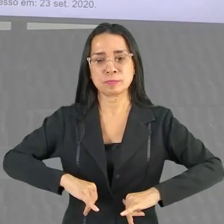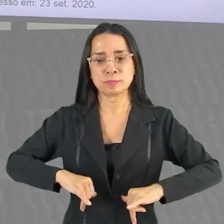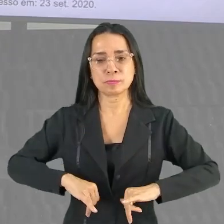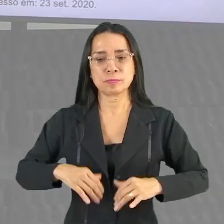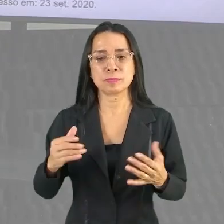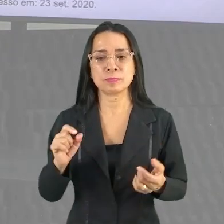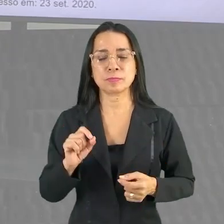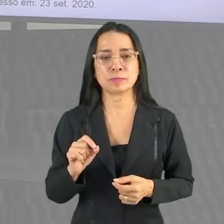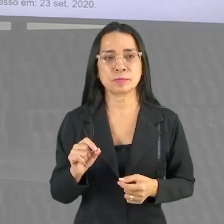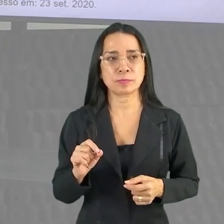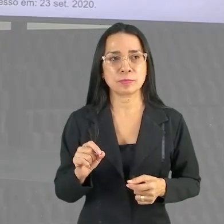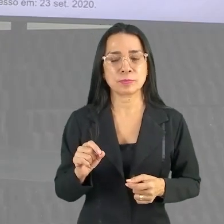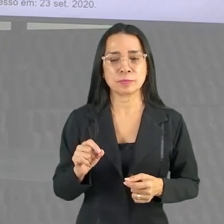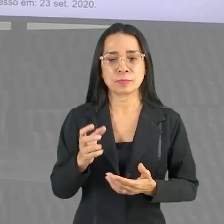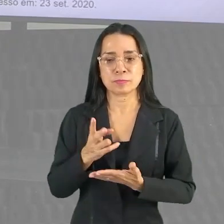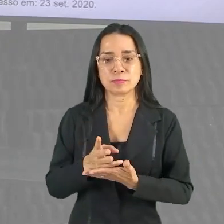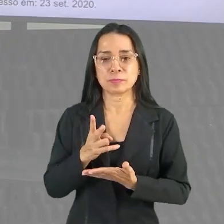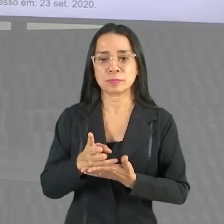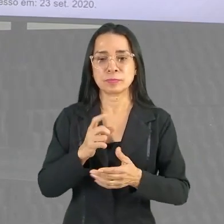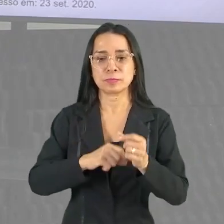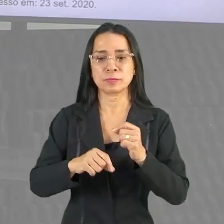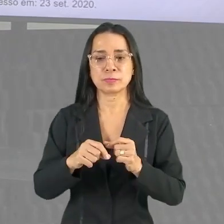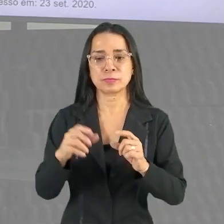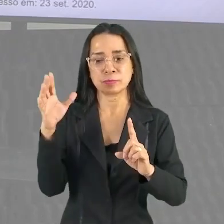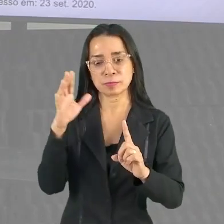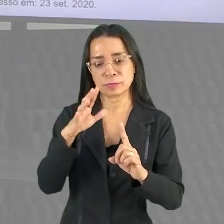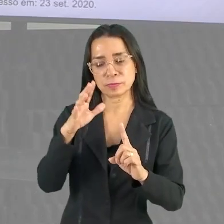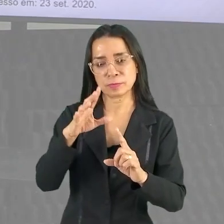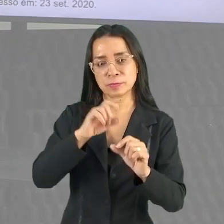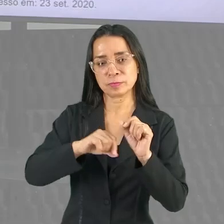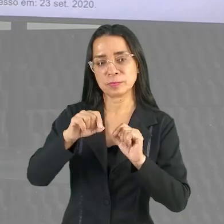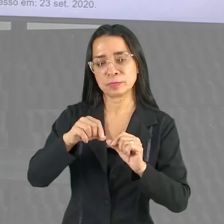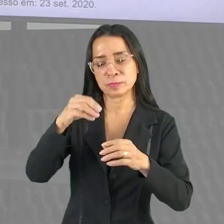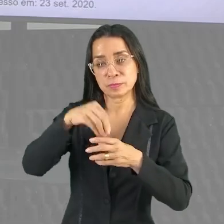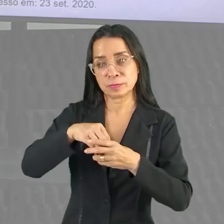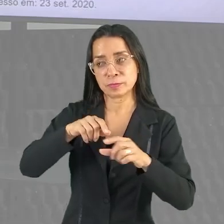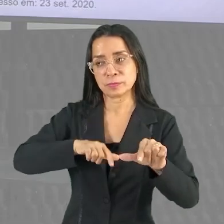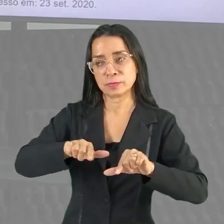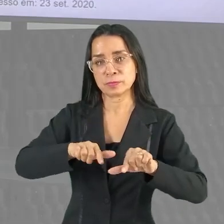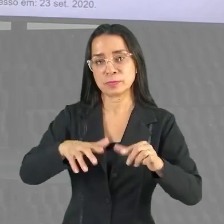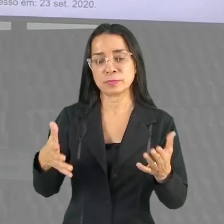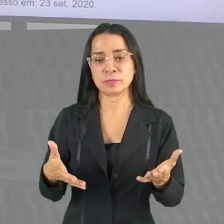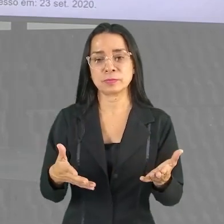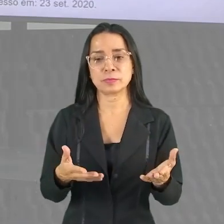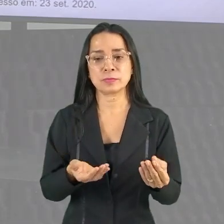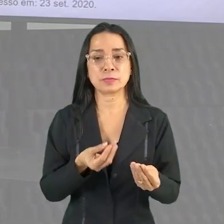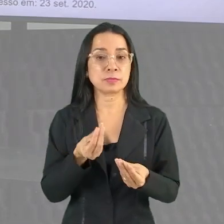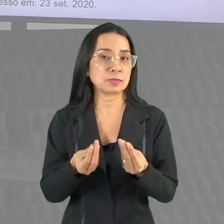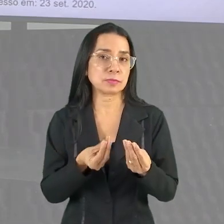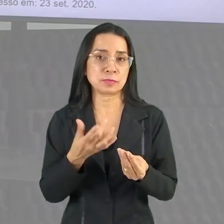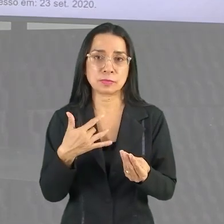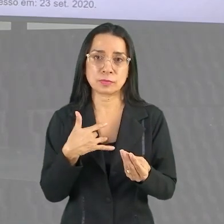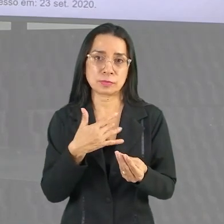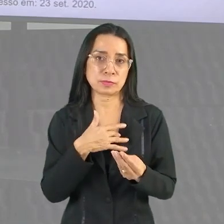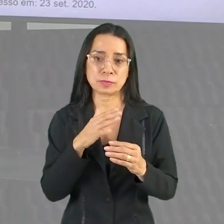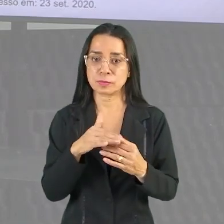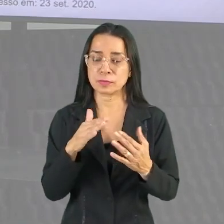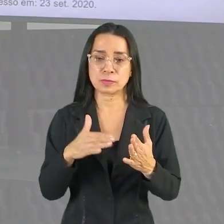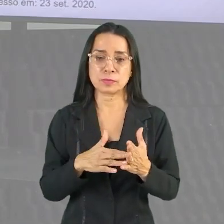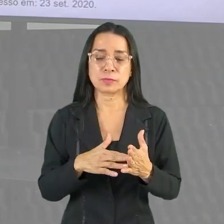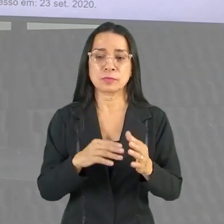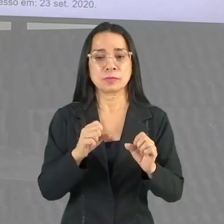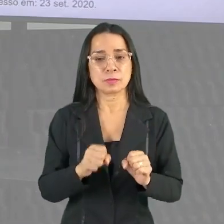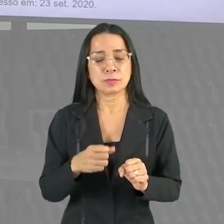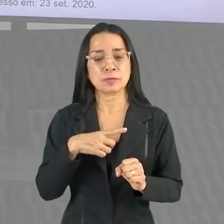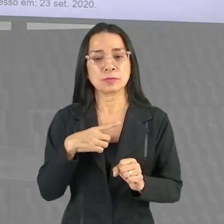constantemente ações estressantes dentro do seu serviço. Então, ele não está com uma saúde plena. Ele